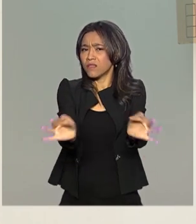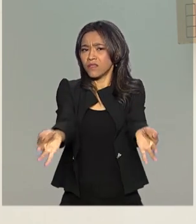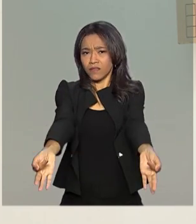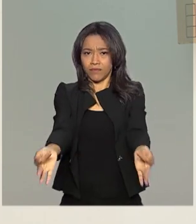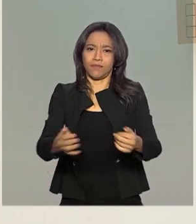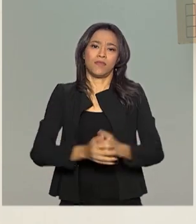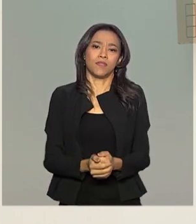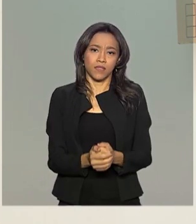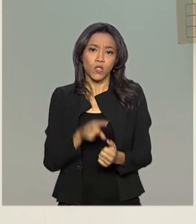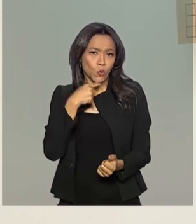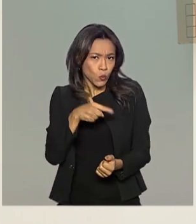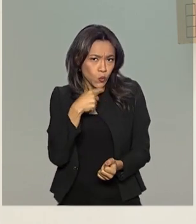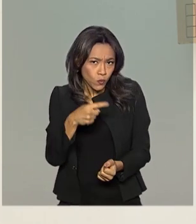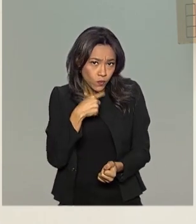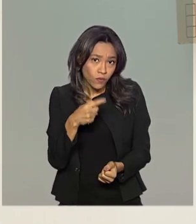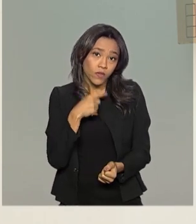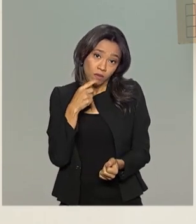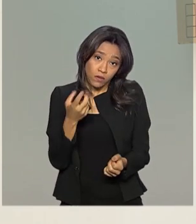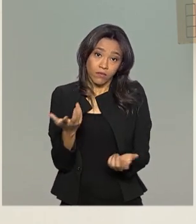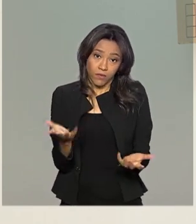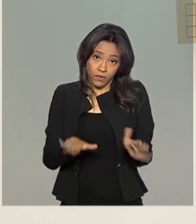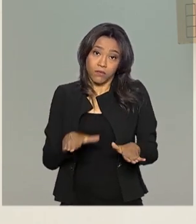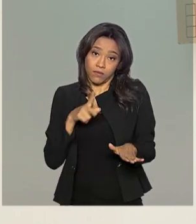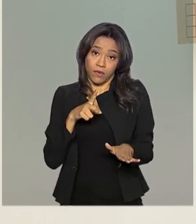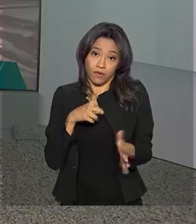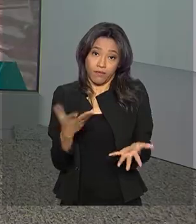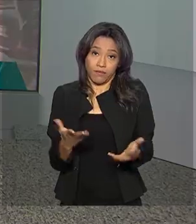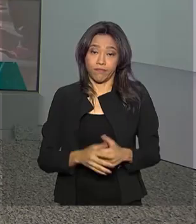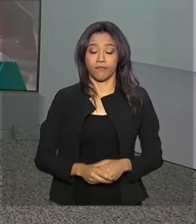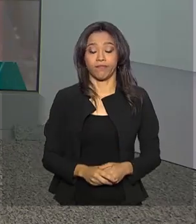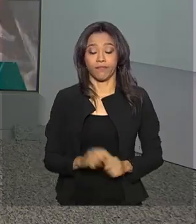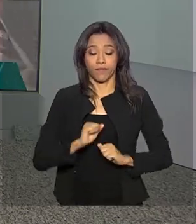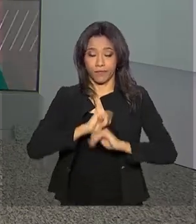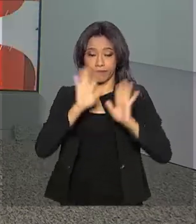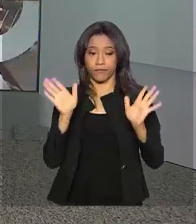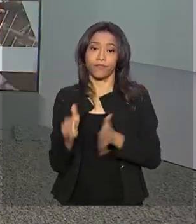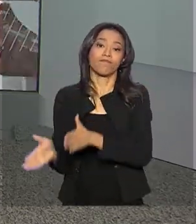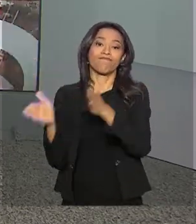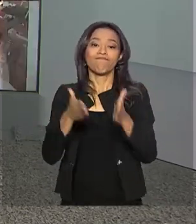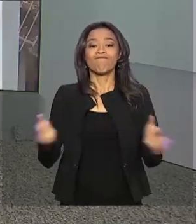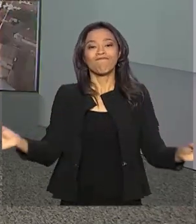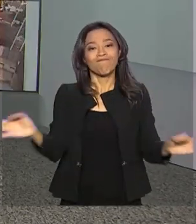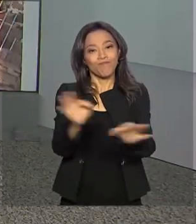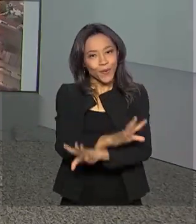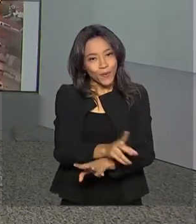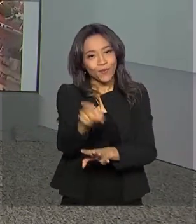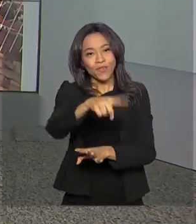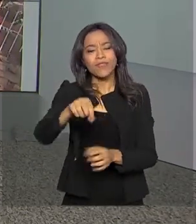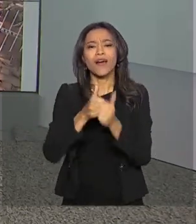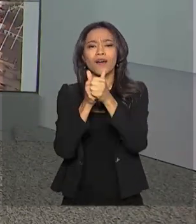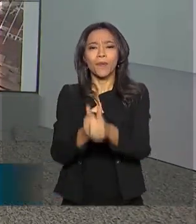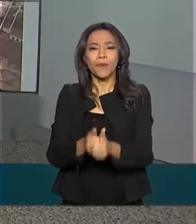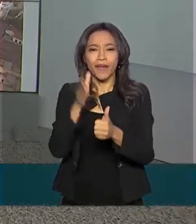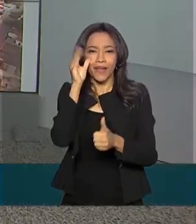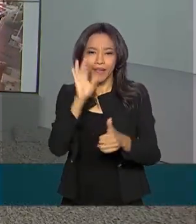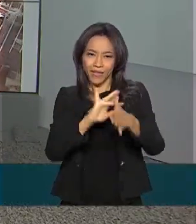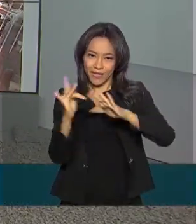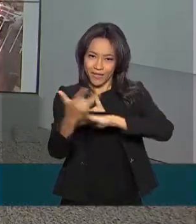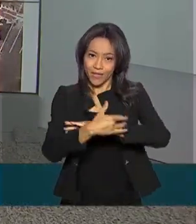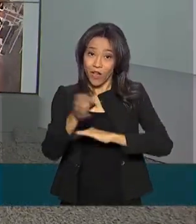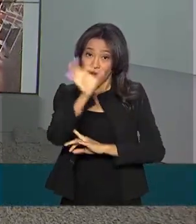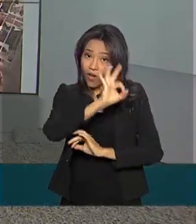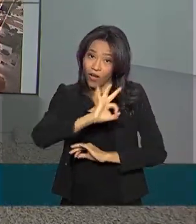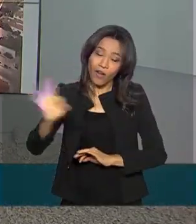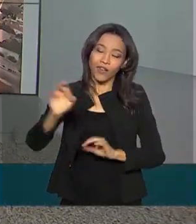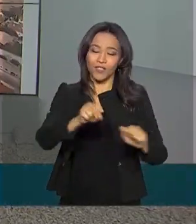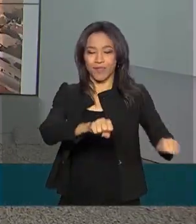e tirar qualquer dúvida que possa ter. O Brasil em Dia termina aqui. Nos acompanhe também pelas redes sociais. Uma